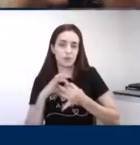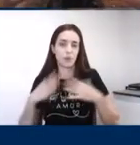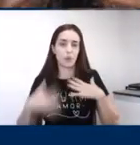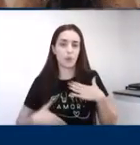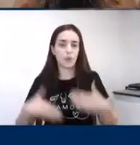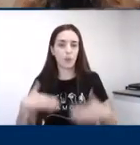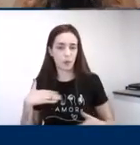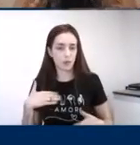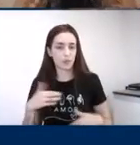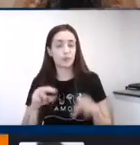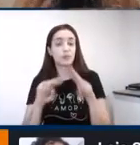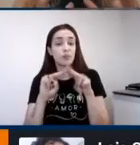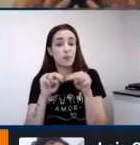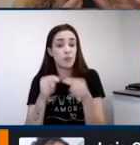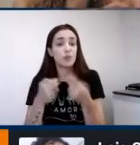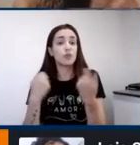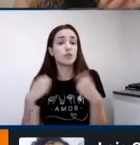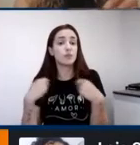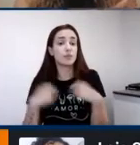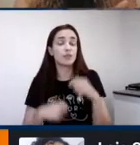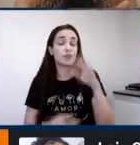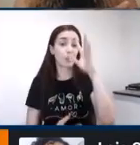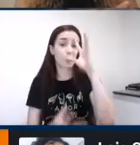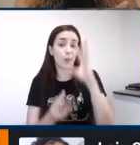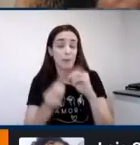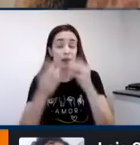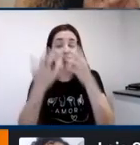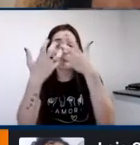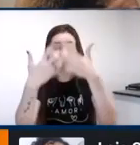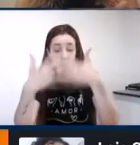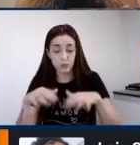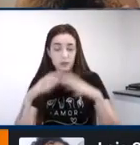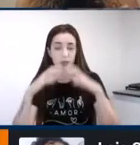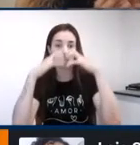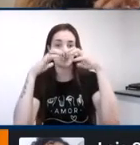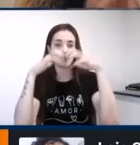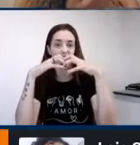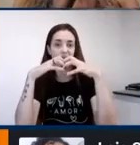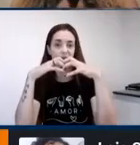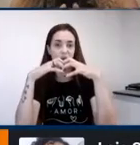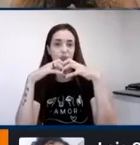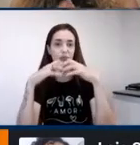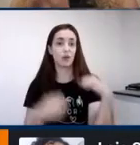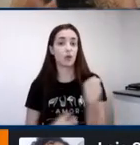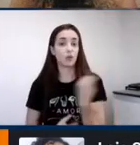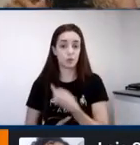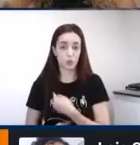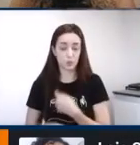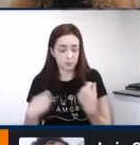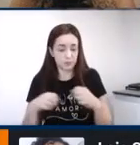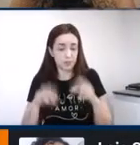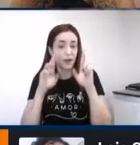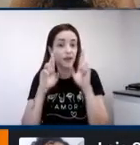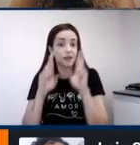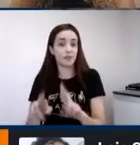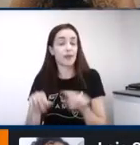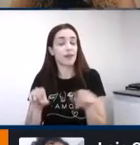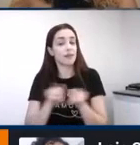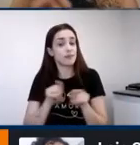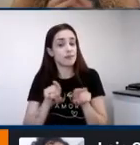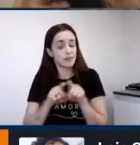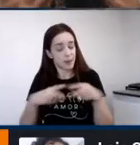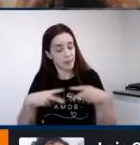A funcionalidade do cérebro, quem dá para a gente, é justamente o nosso comportamento frente ao ambiente.